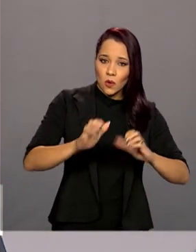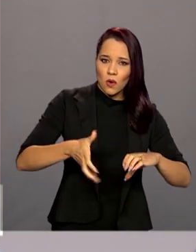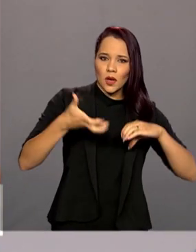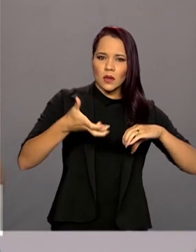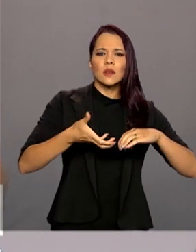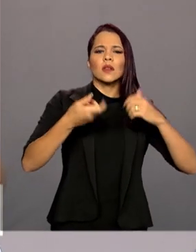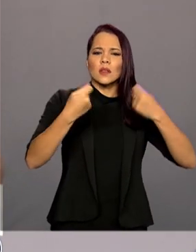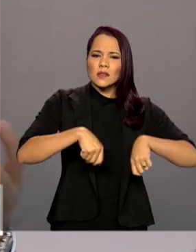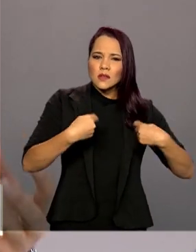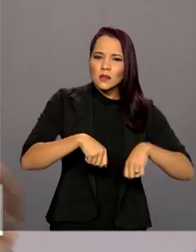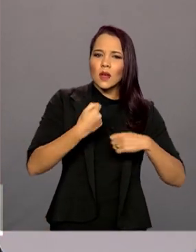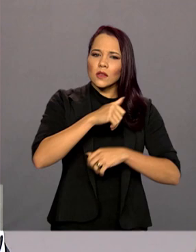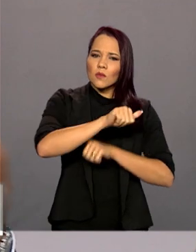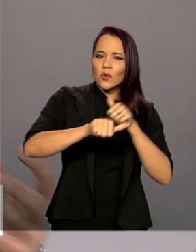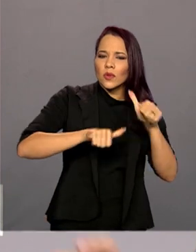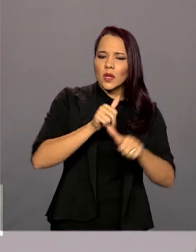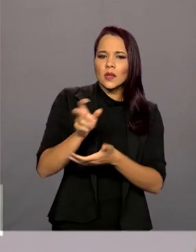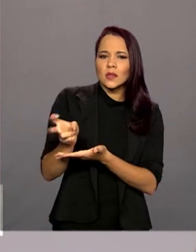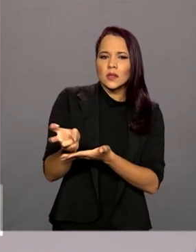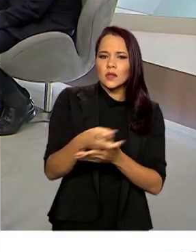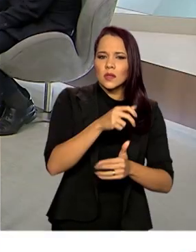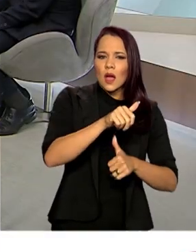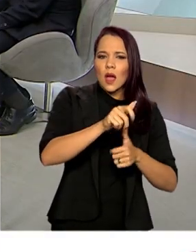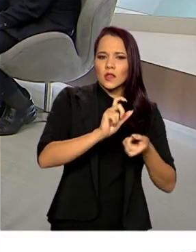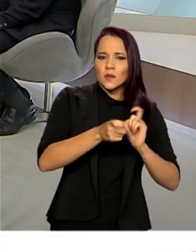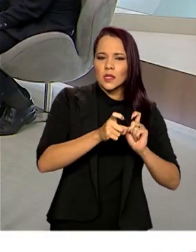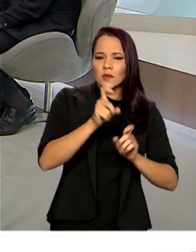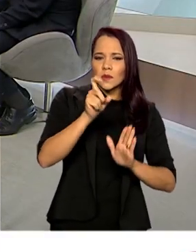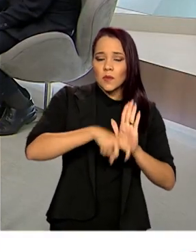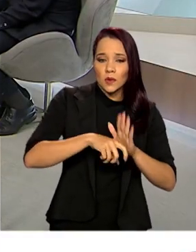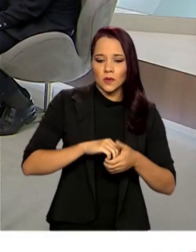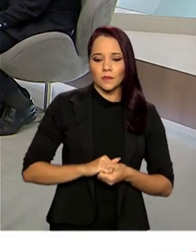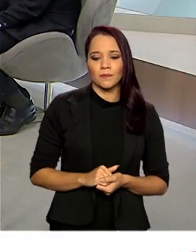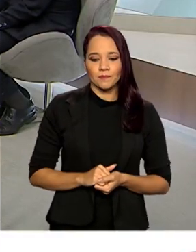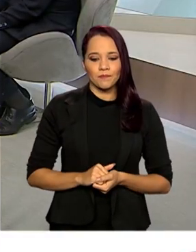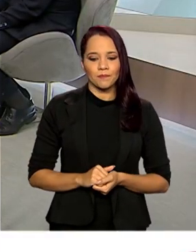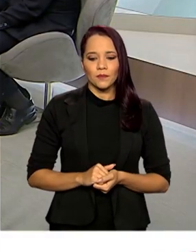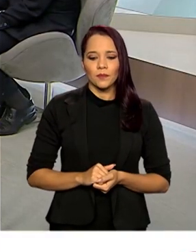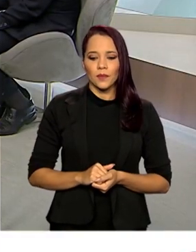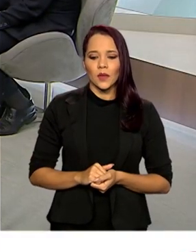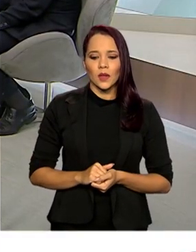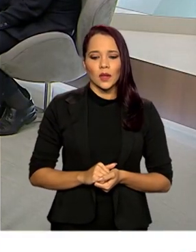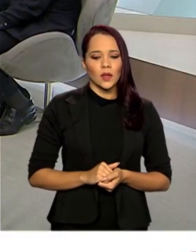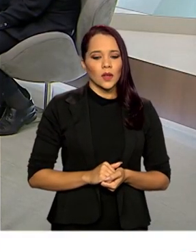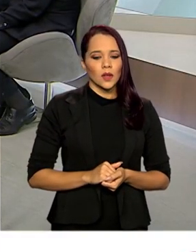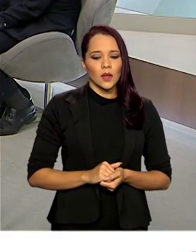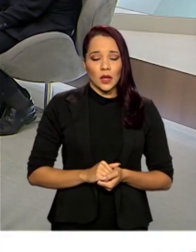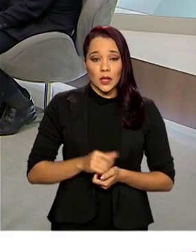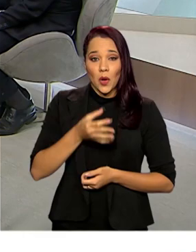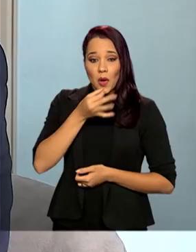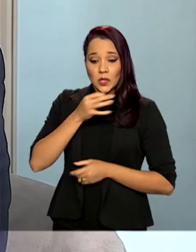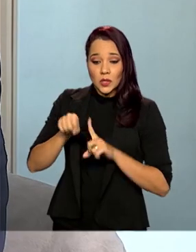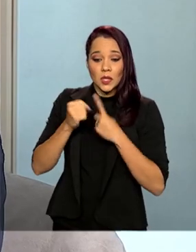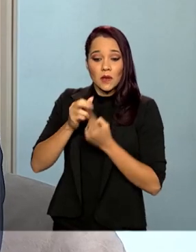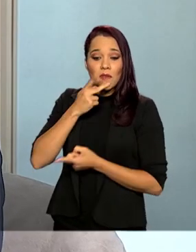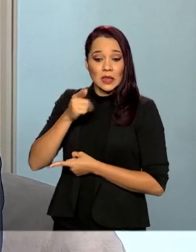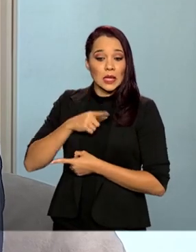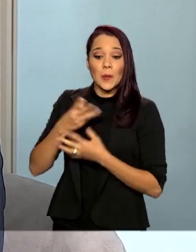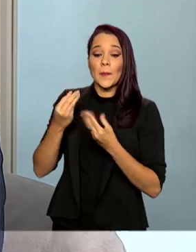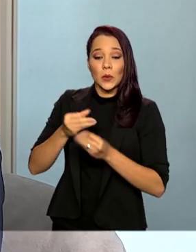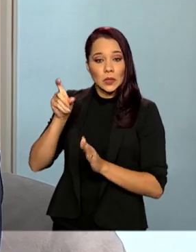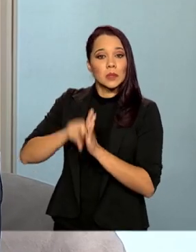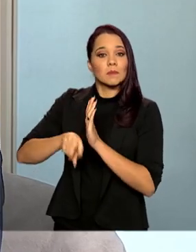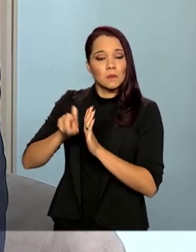necessidade dessa reforma? Como é que você vê essa questão? Eu diria que a sociedade tem essa visão de que há muitos impostos, que há uma carga